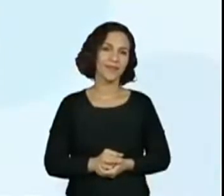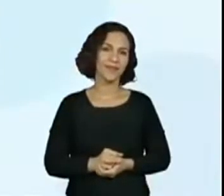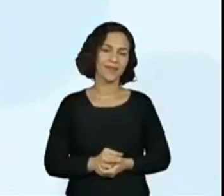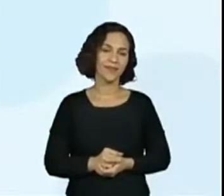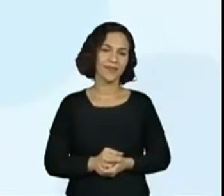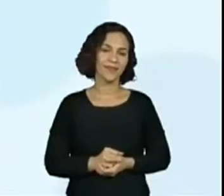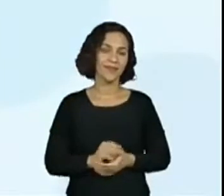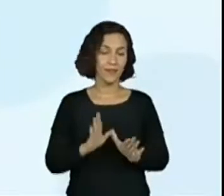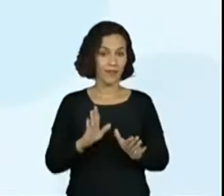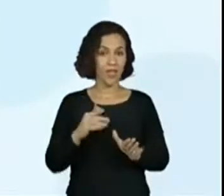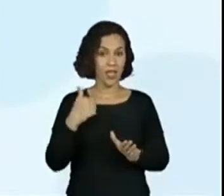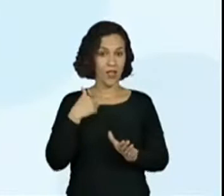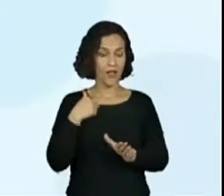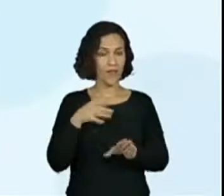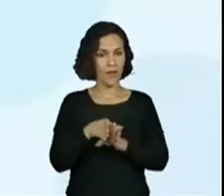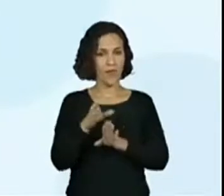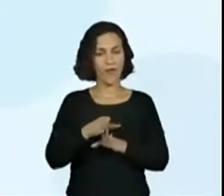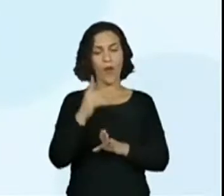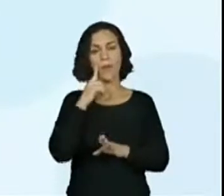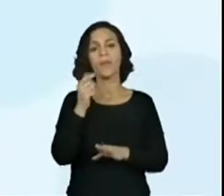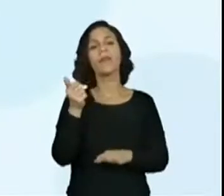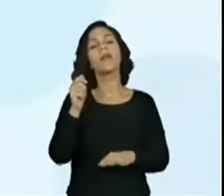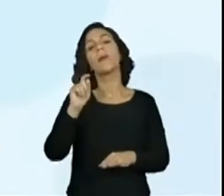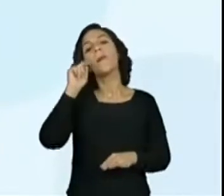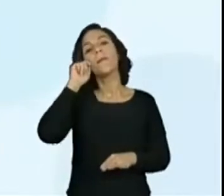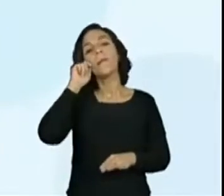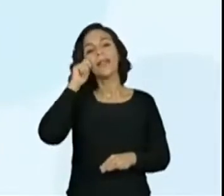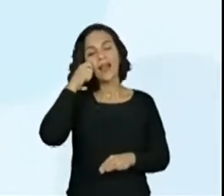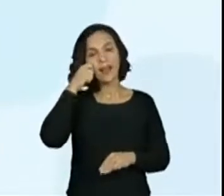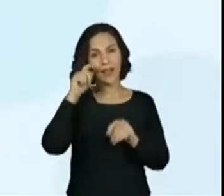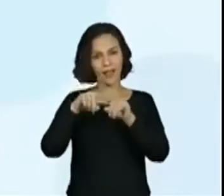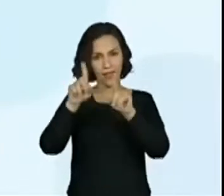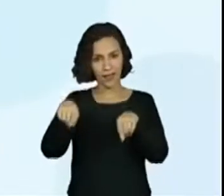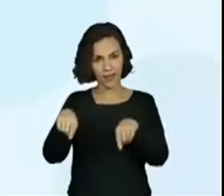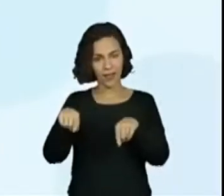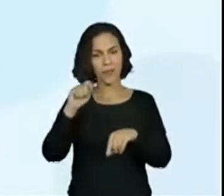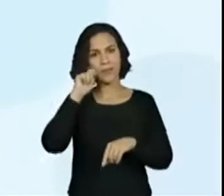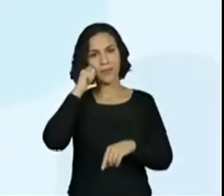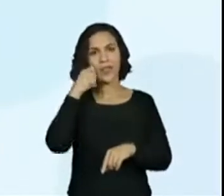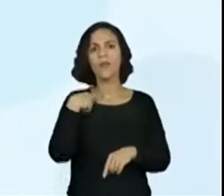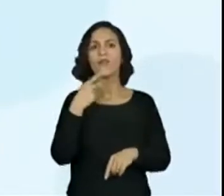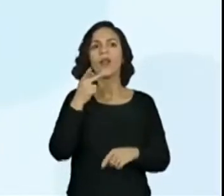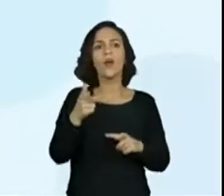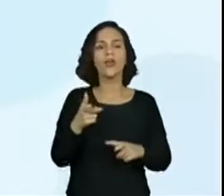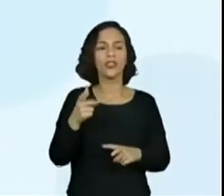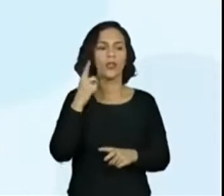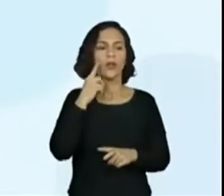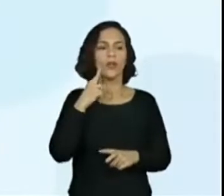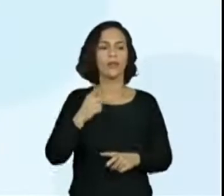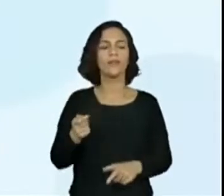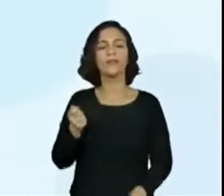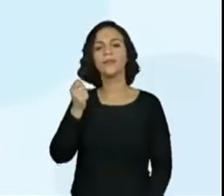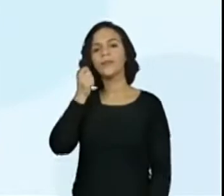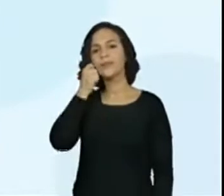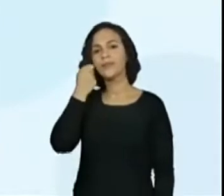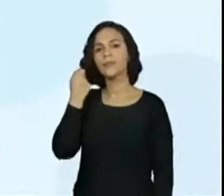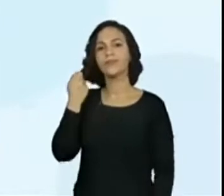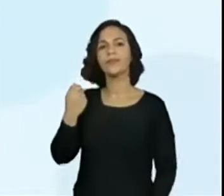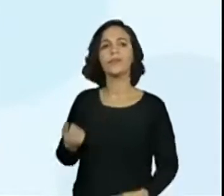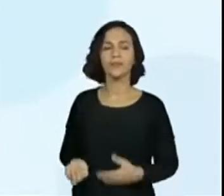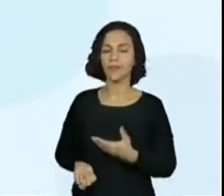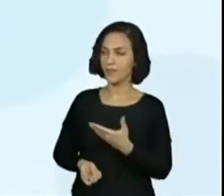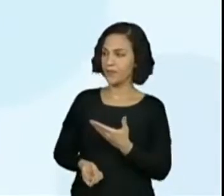Siga as coordenadas. Saindo da padaria, eu vou só dizer para vocês aonde é a padaria. A padaria está aqui?